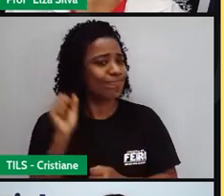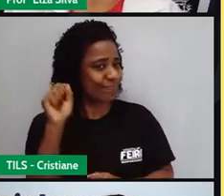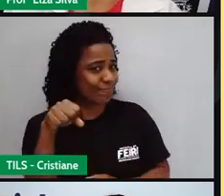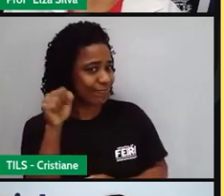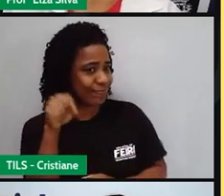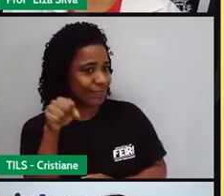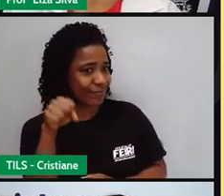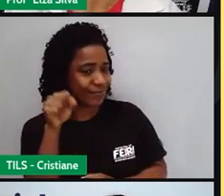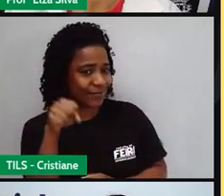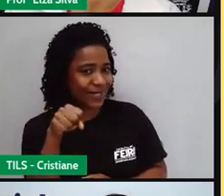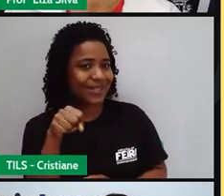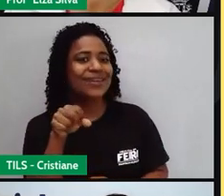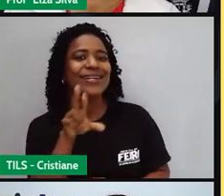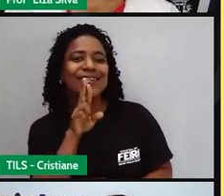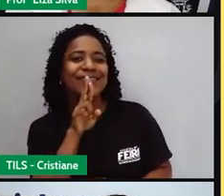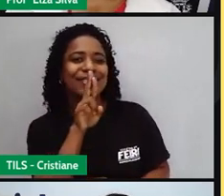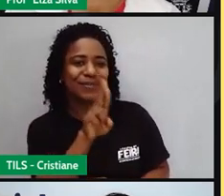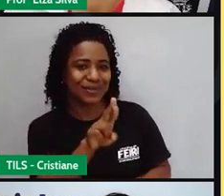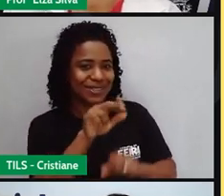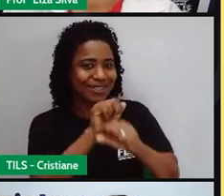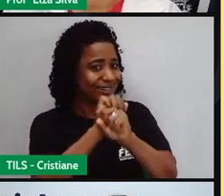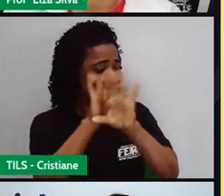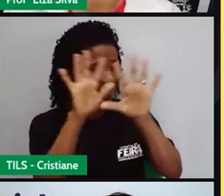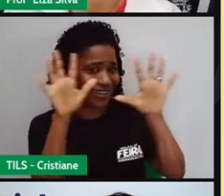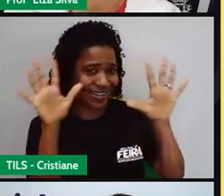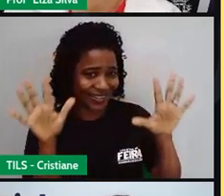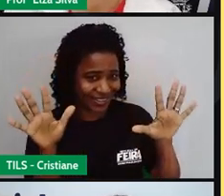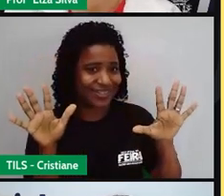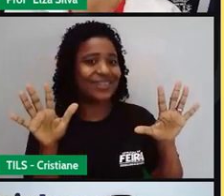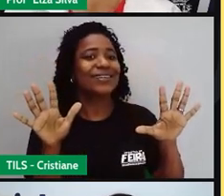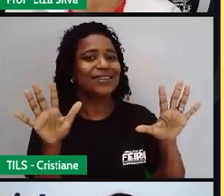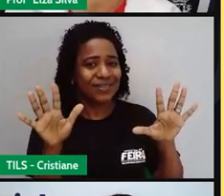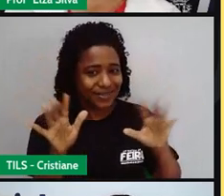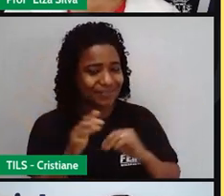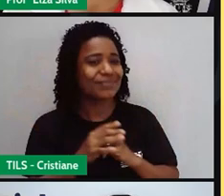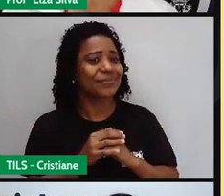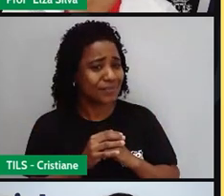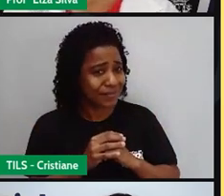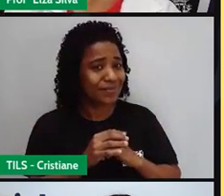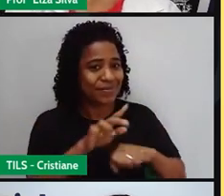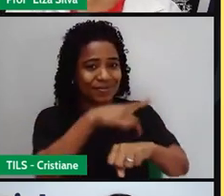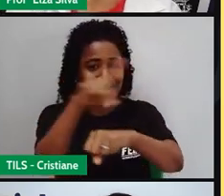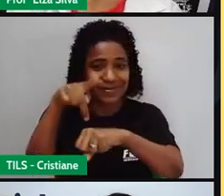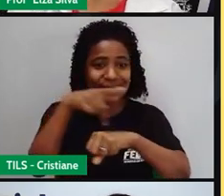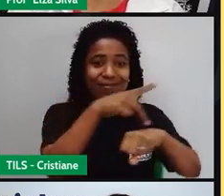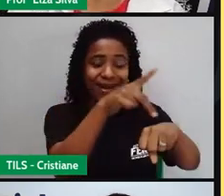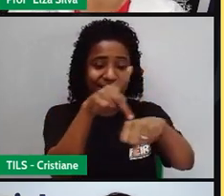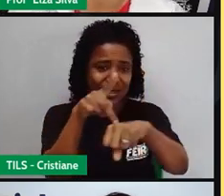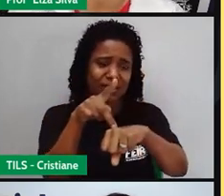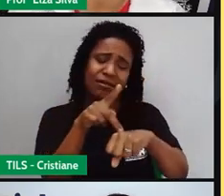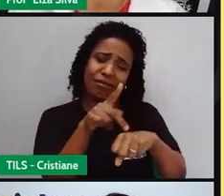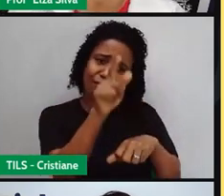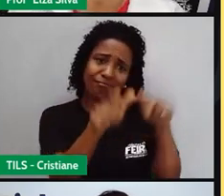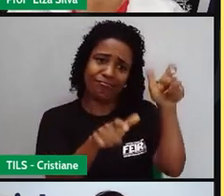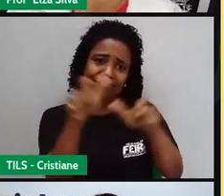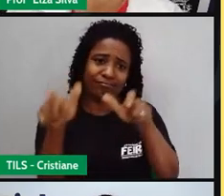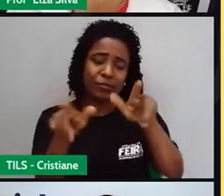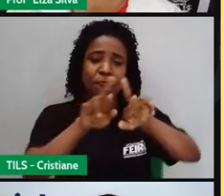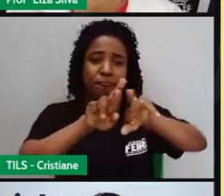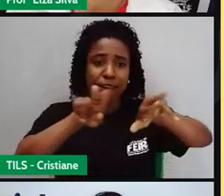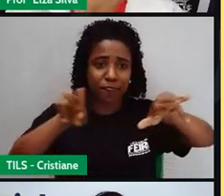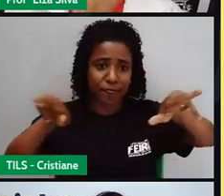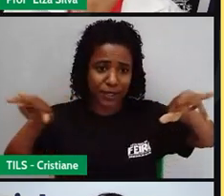que a resposta já está bem clara para a gente. Há, sim, grandes diferenças. É claro que existem algumas coisas que são